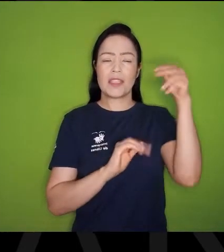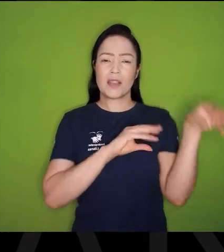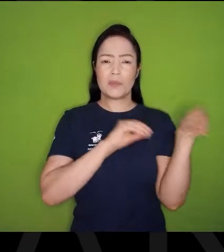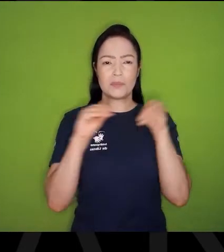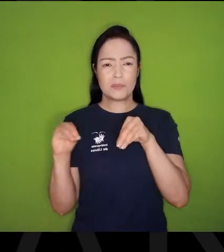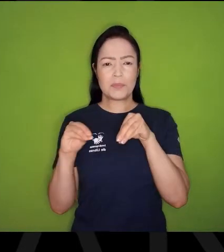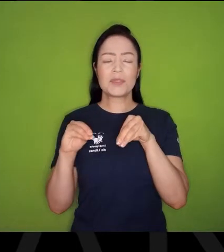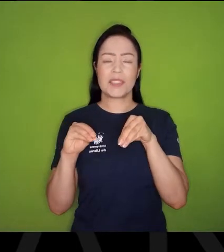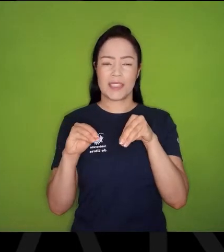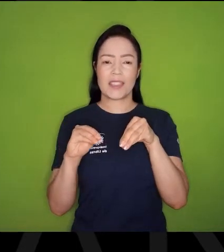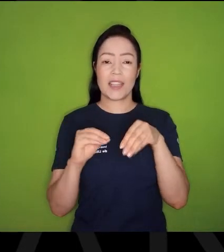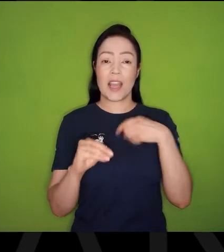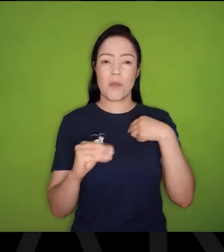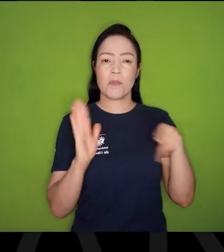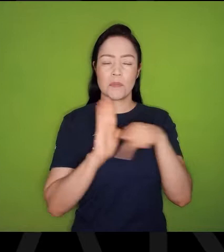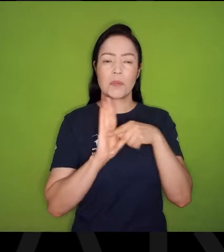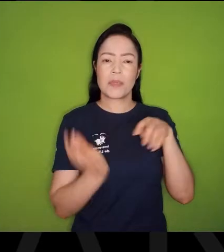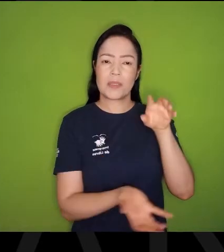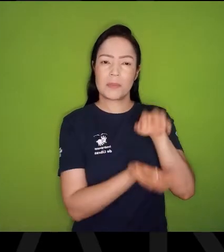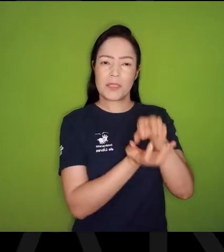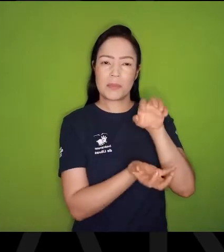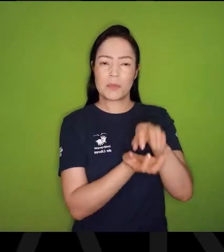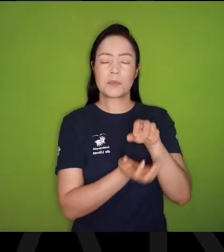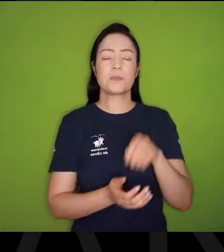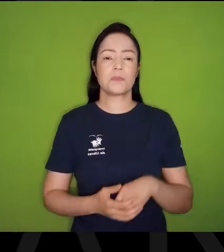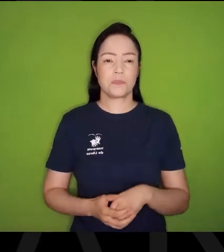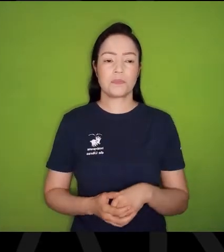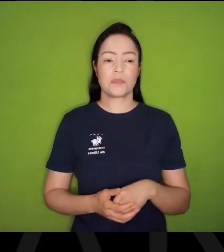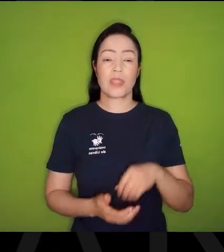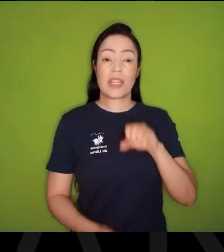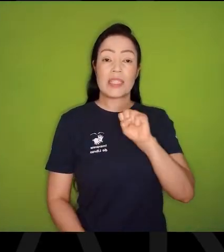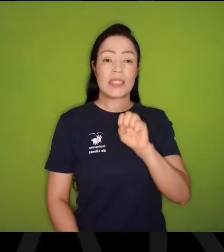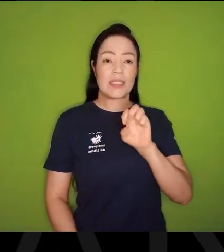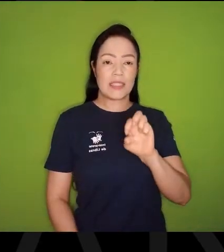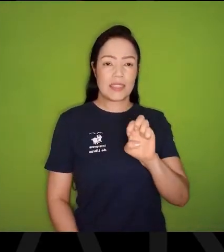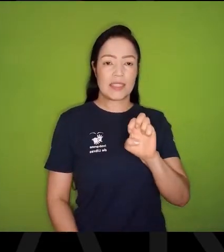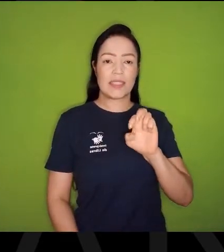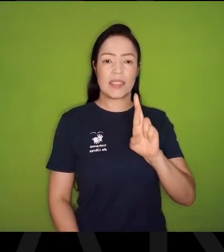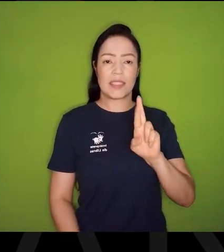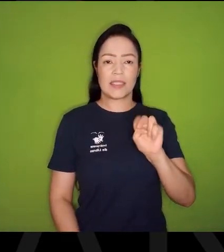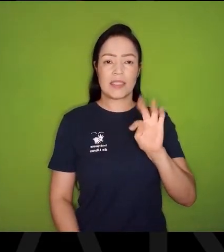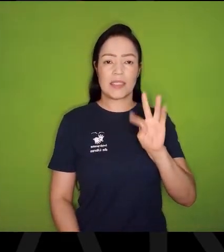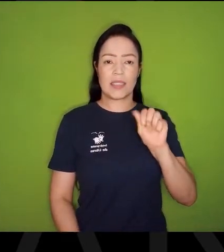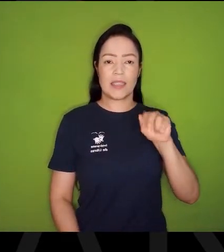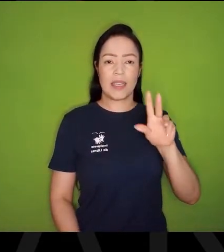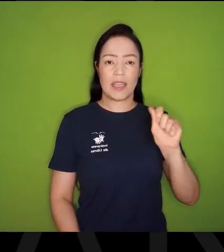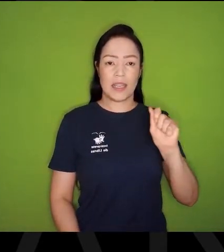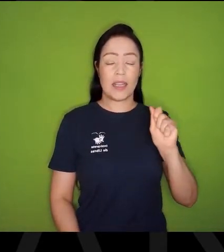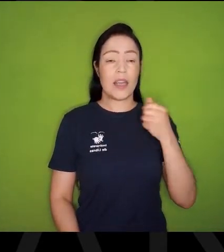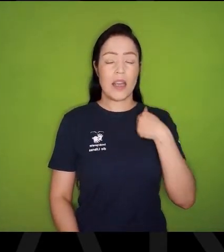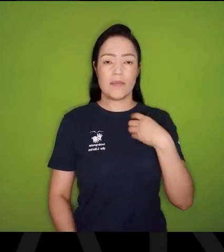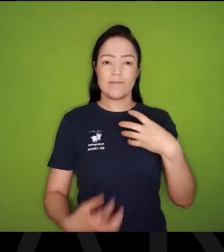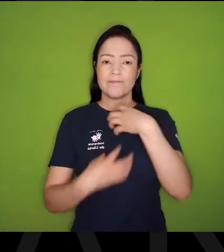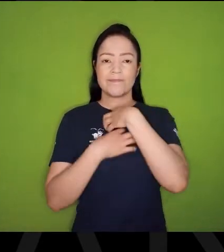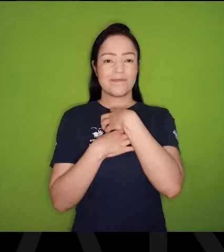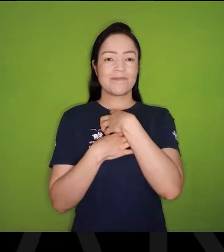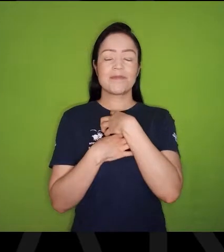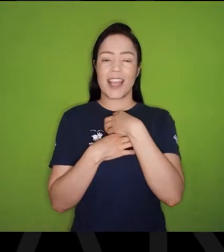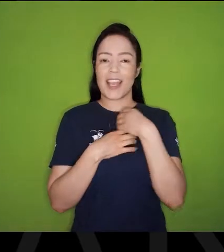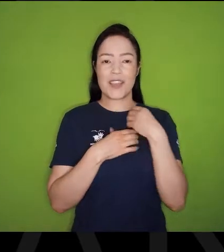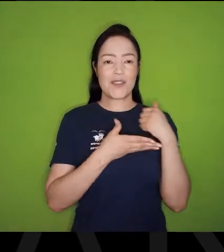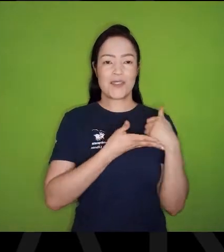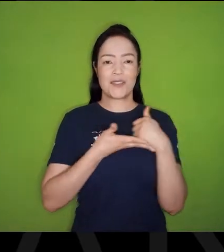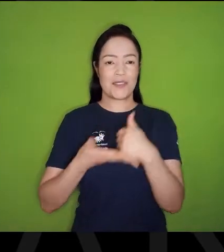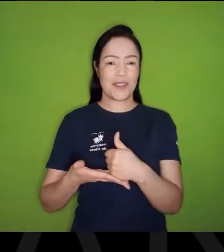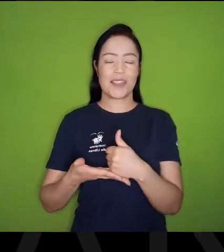sertão de Pernambuco, Sertânia. Trouxe Sertânia para São Paulo. Saí de Sertânia, mas Sertânia não saiu de mim, então eu trouxe aqui para